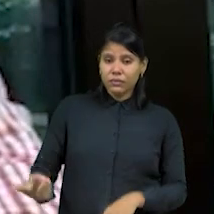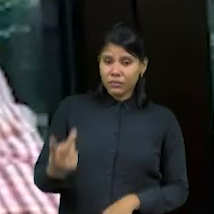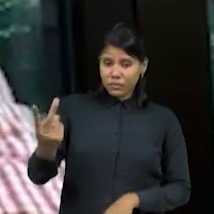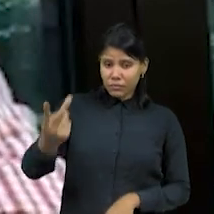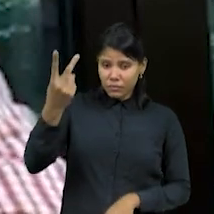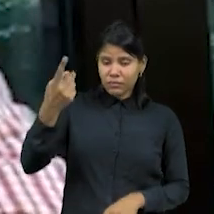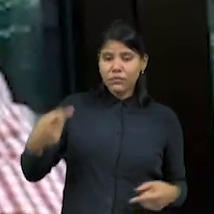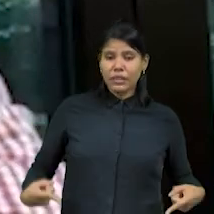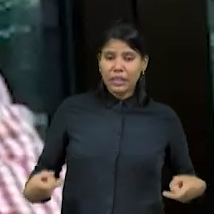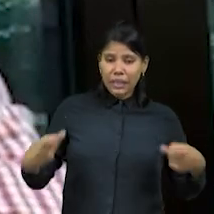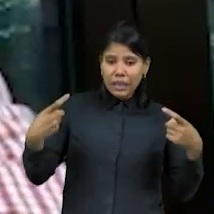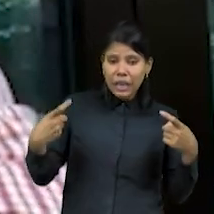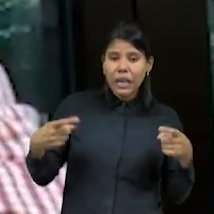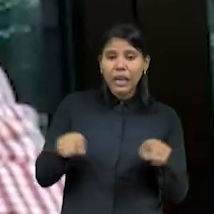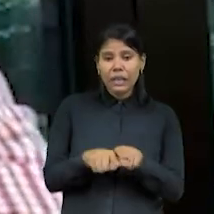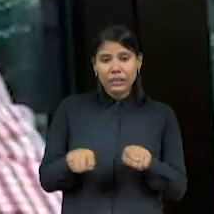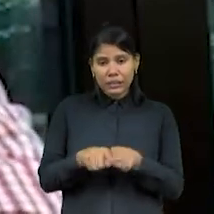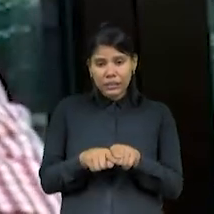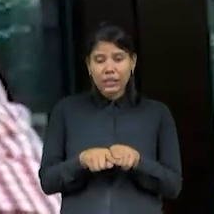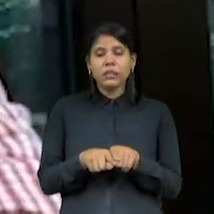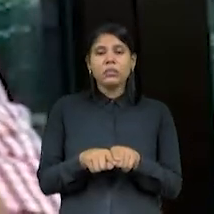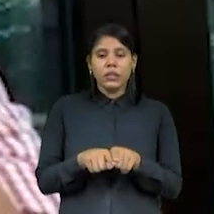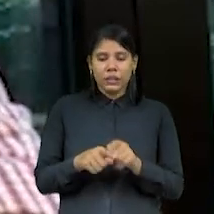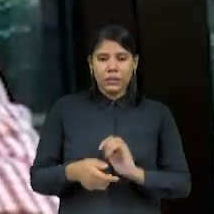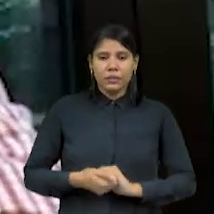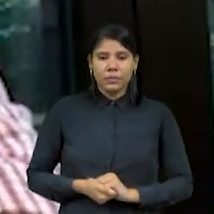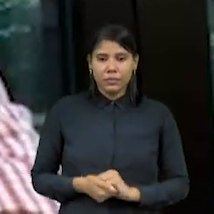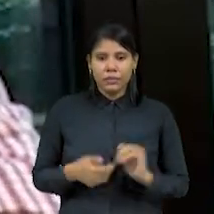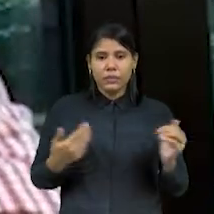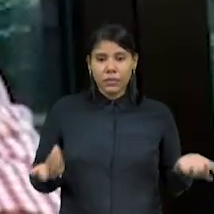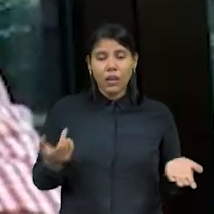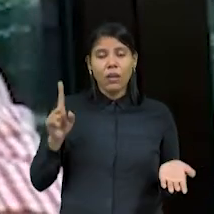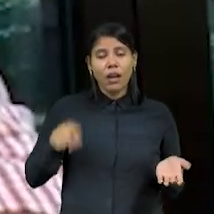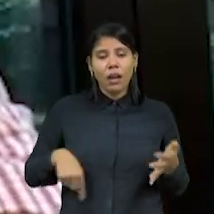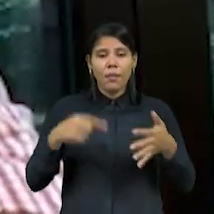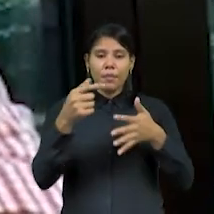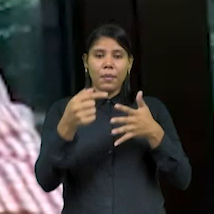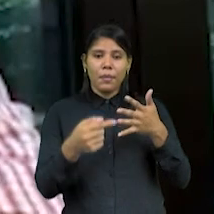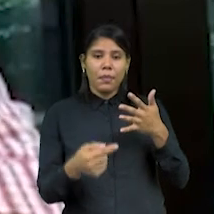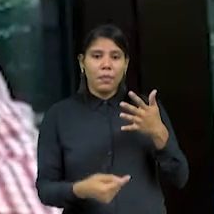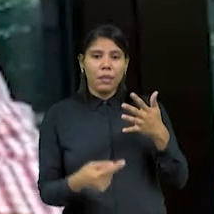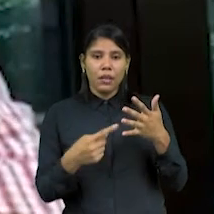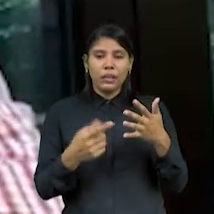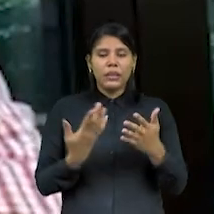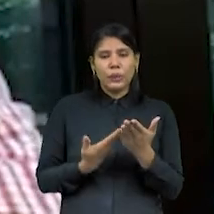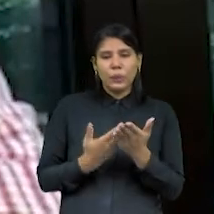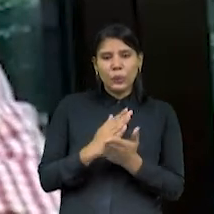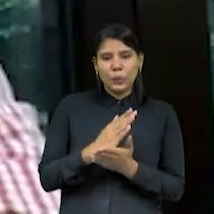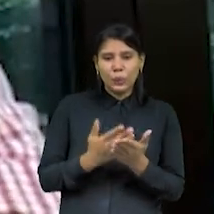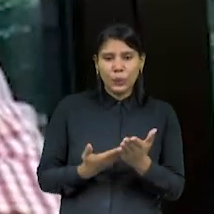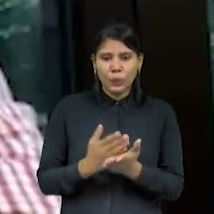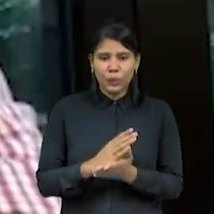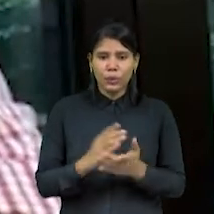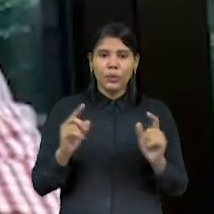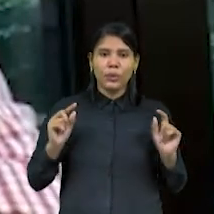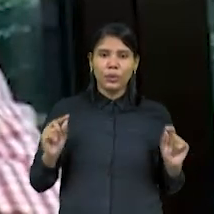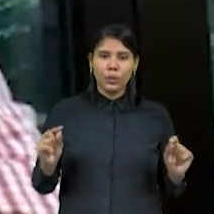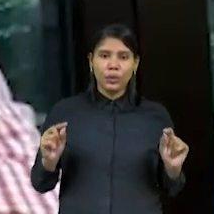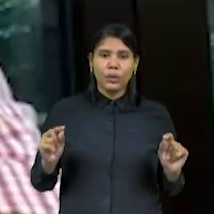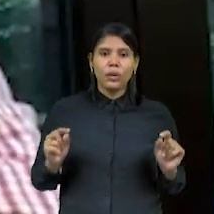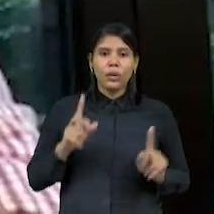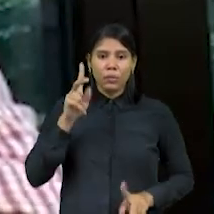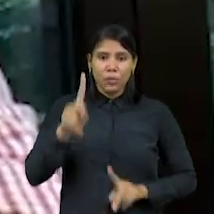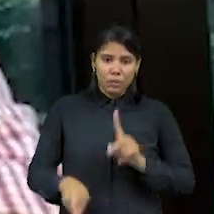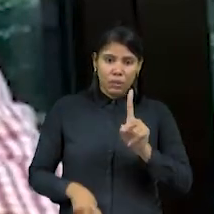que mexe com o orçamento familiar. Então, são alguns fatores que estão incomodando a nossa população.